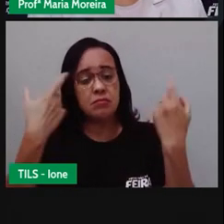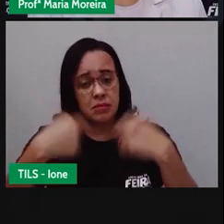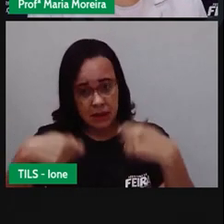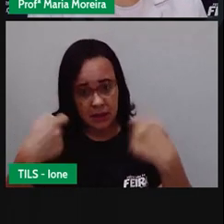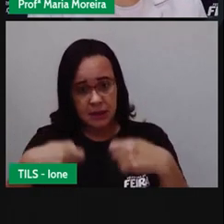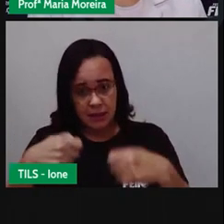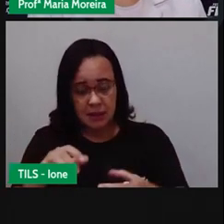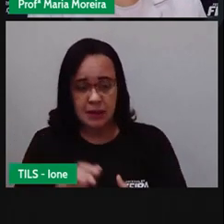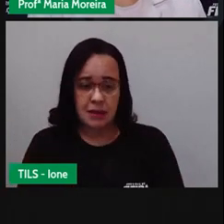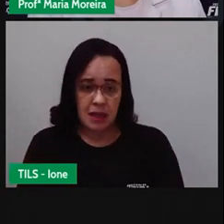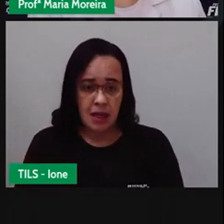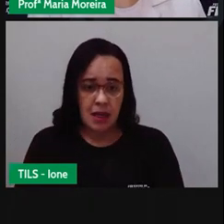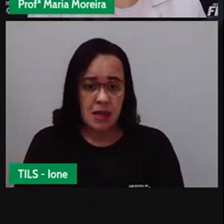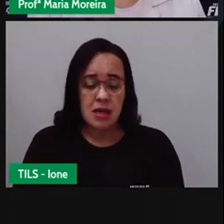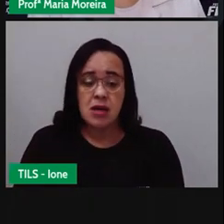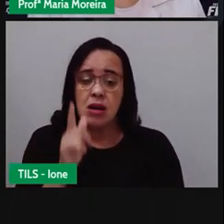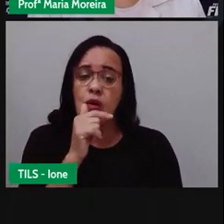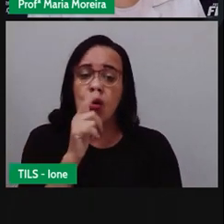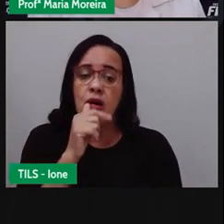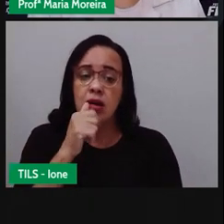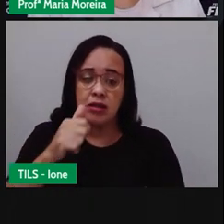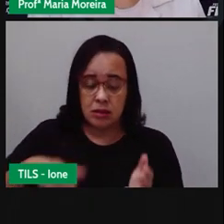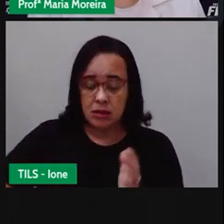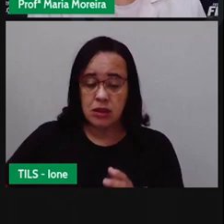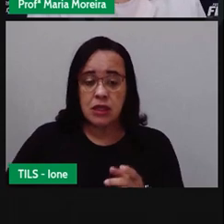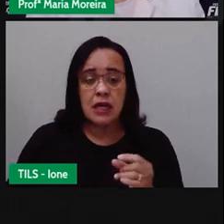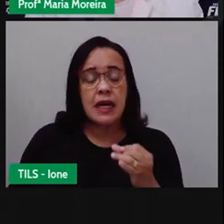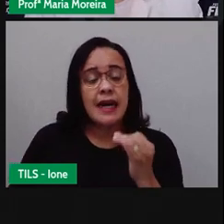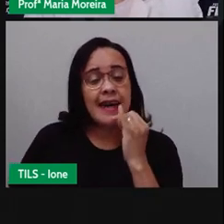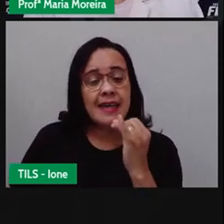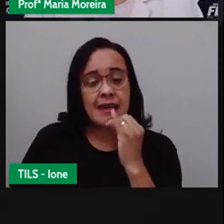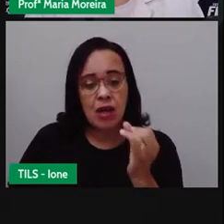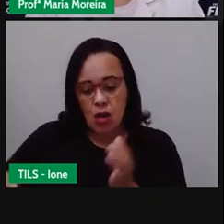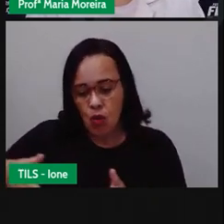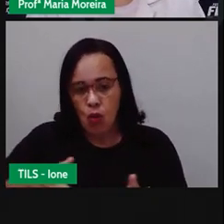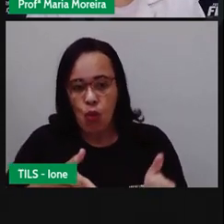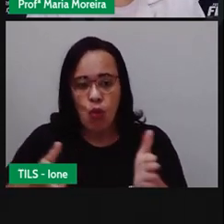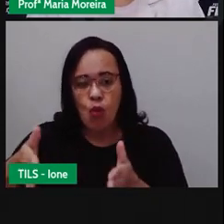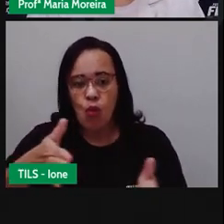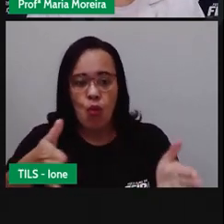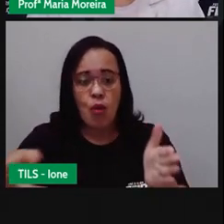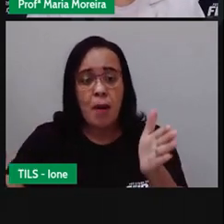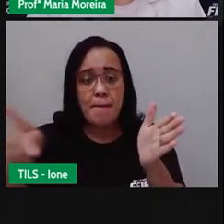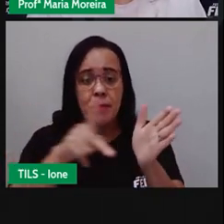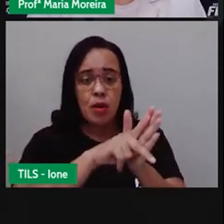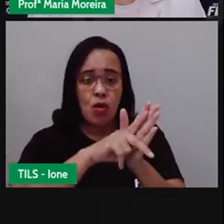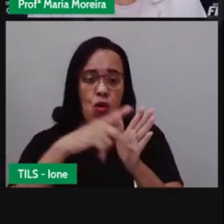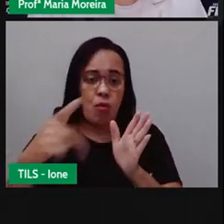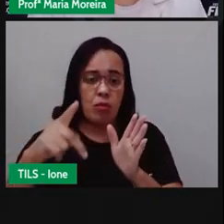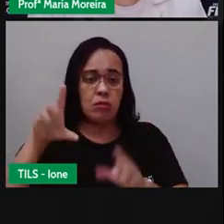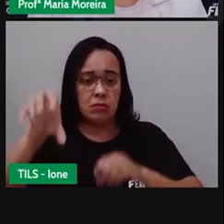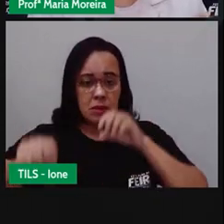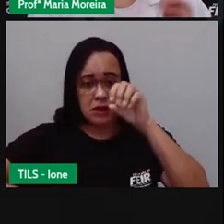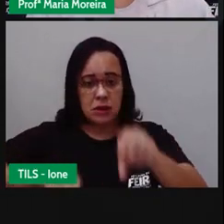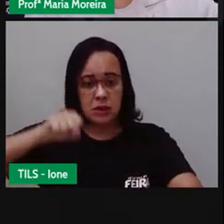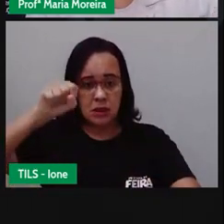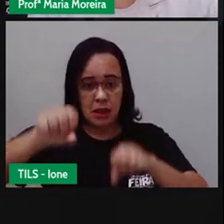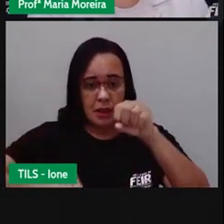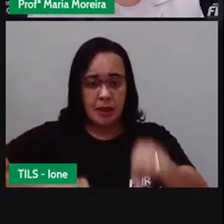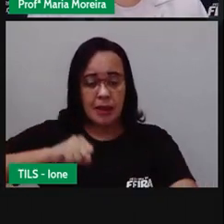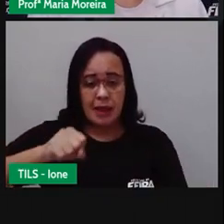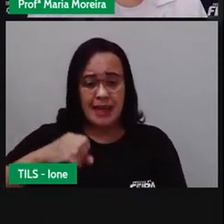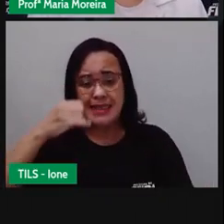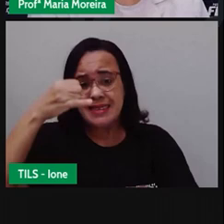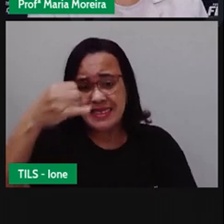Sem uma ciclovia ou ciclofaixa. E boa sinalização, no entanto. Os ciclistas não se